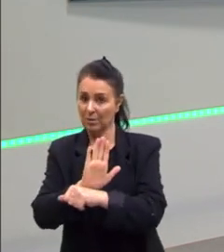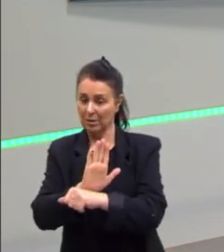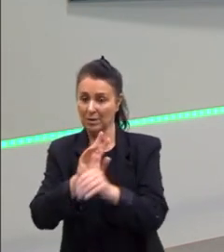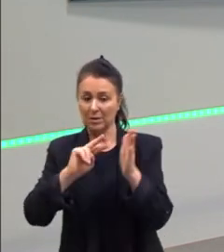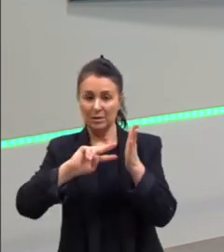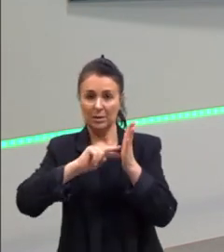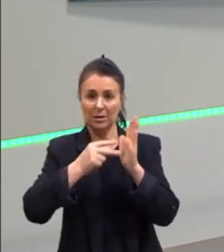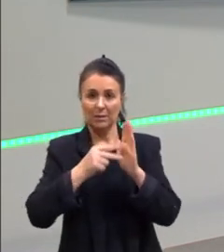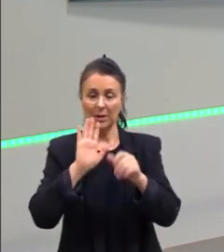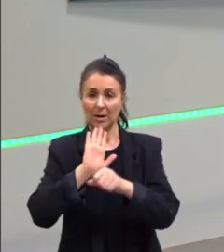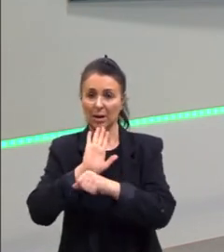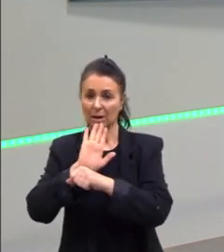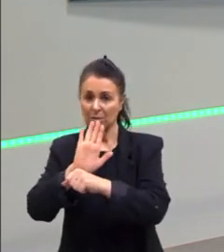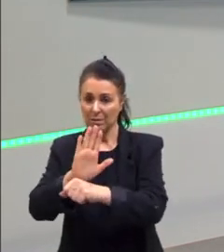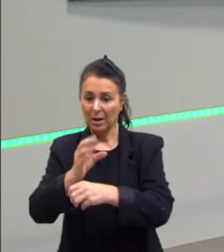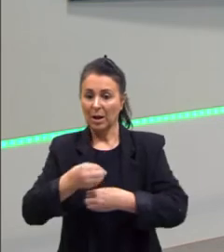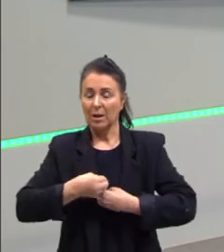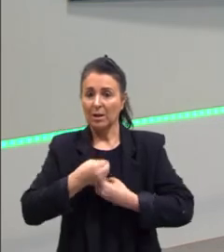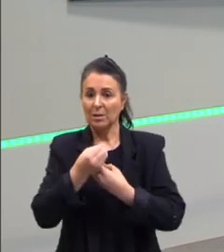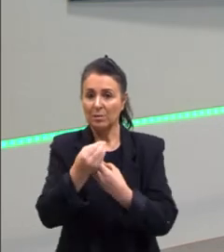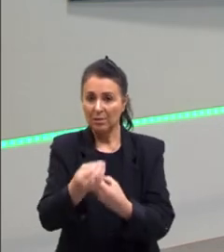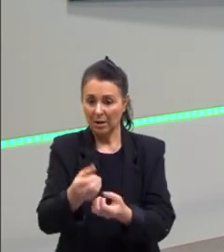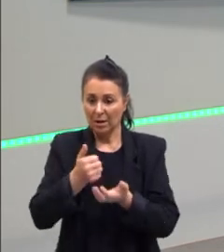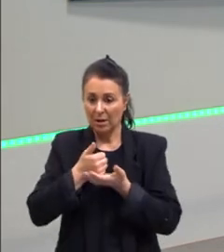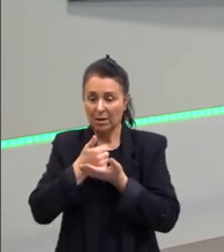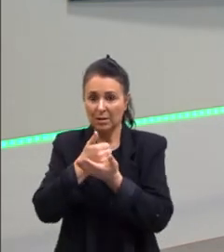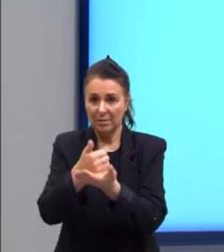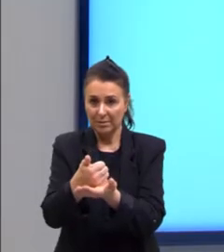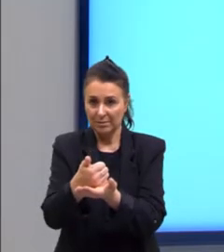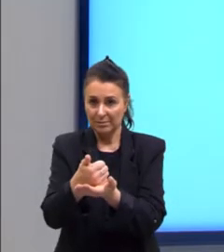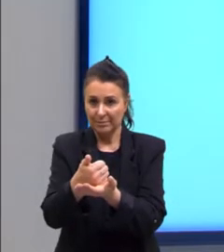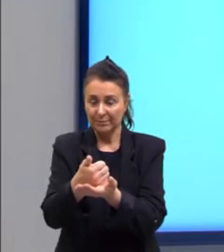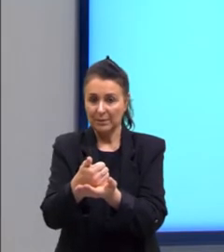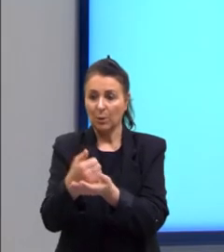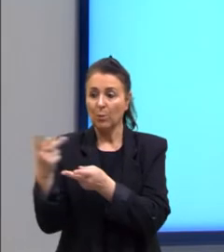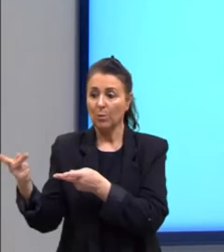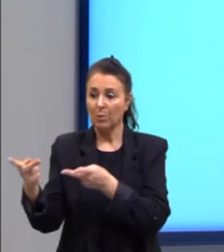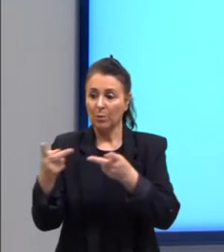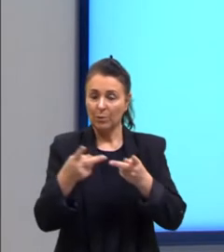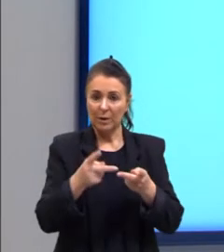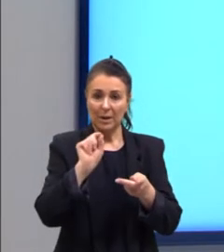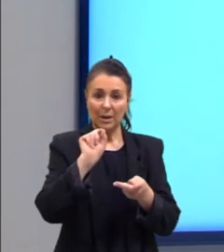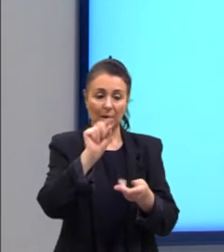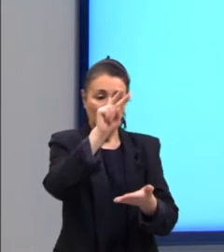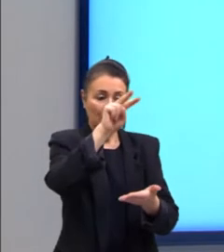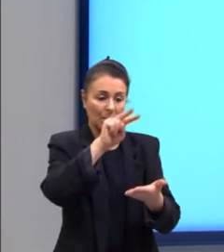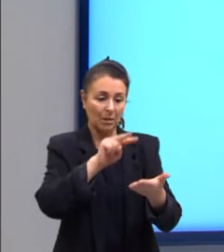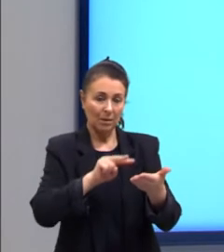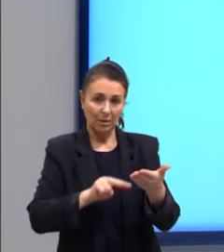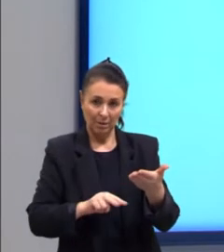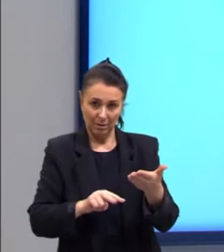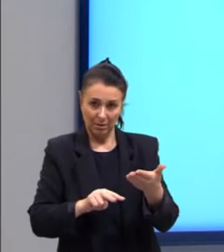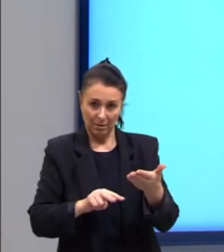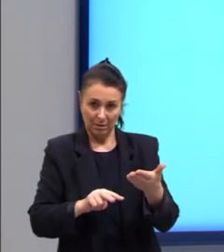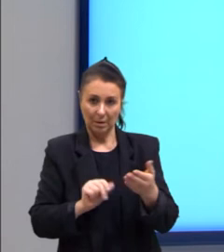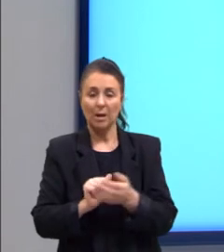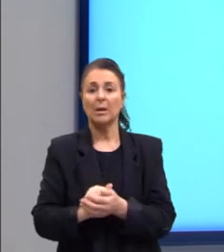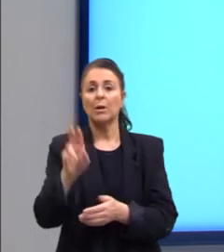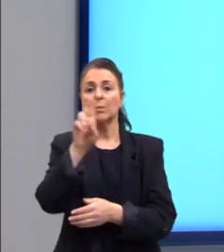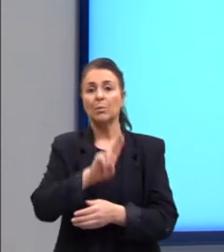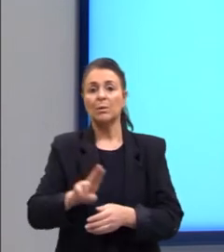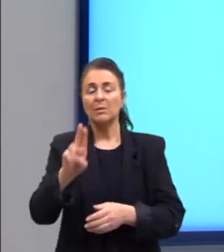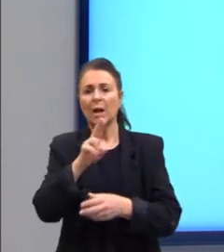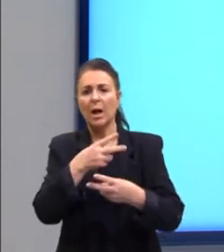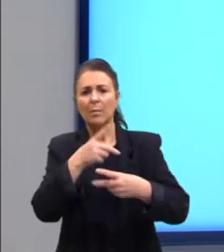estender a mão, dar a mão. Então, convoca ao leitor a quê? Consumir produtos reciclados no